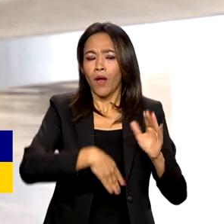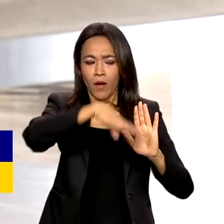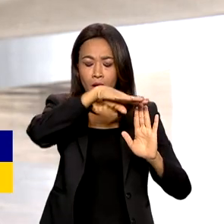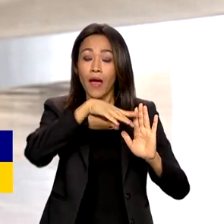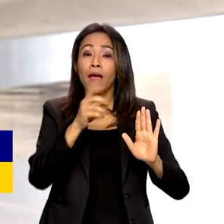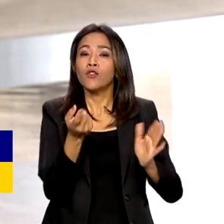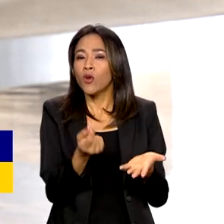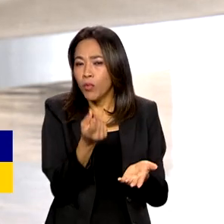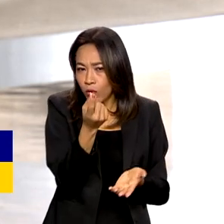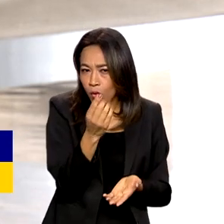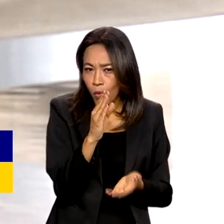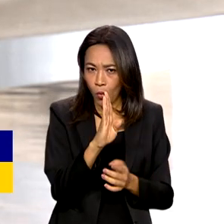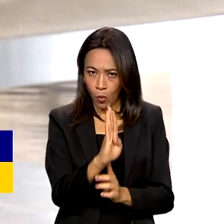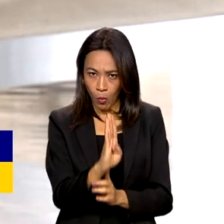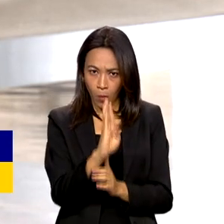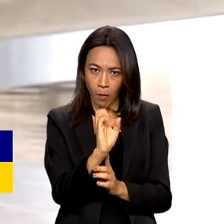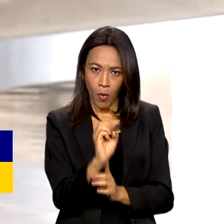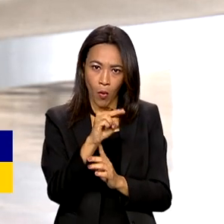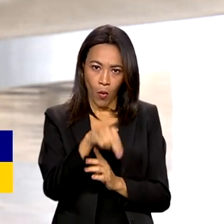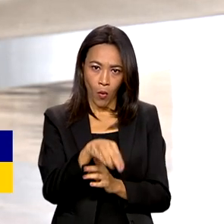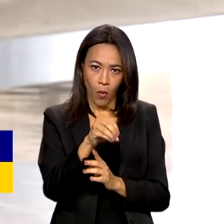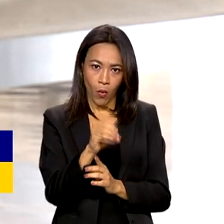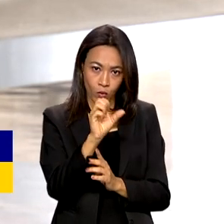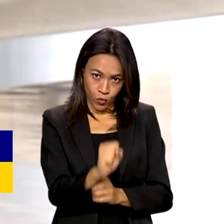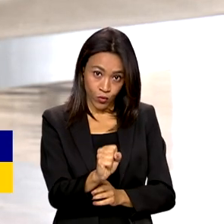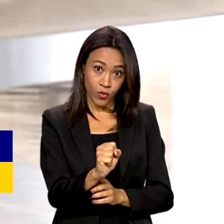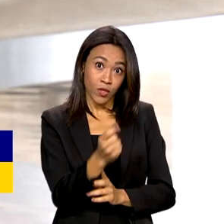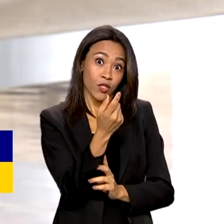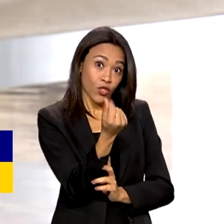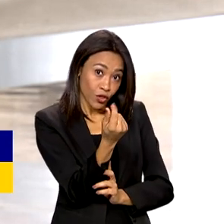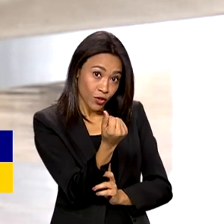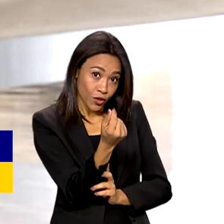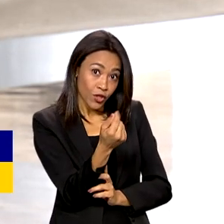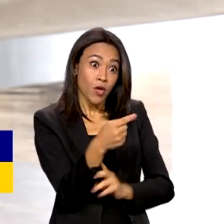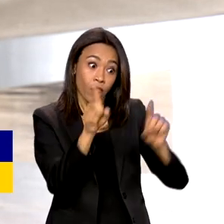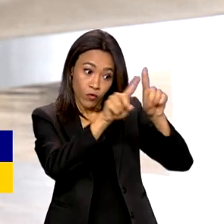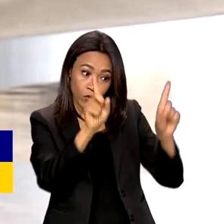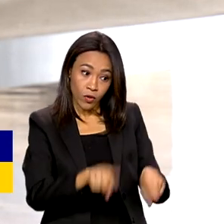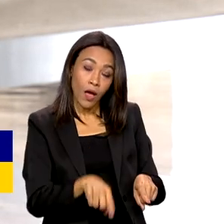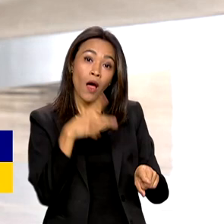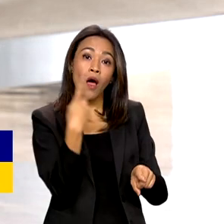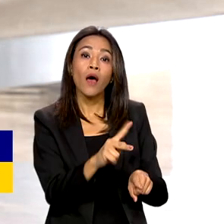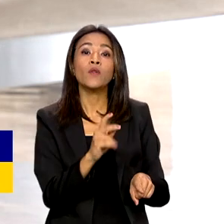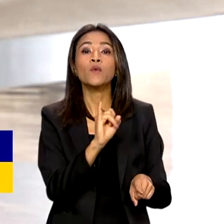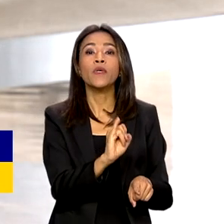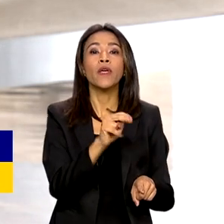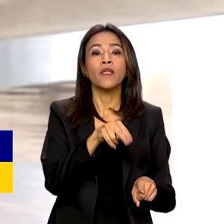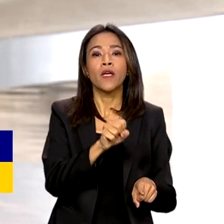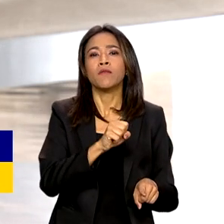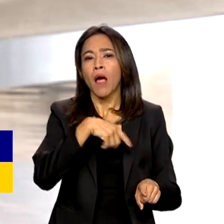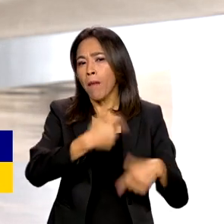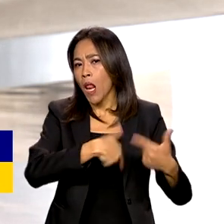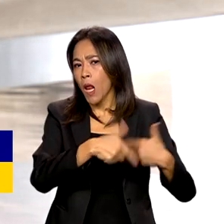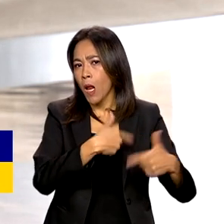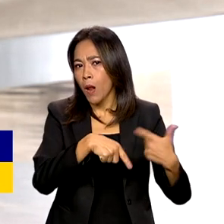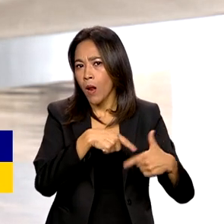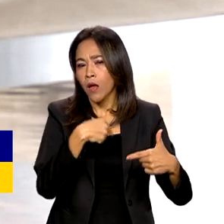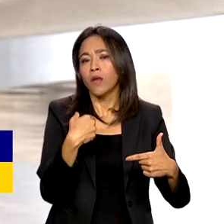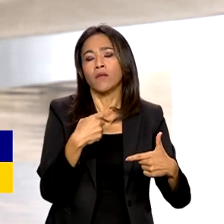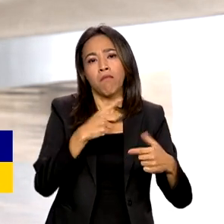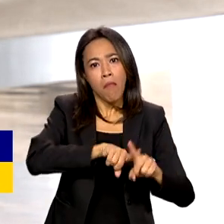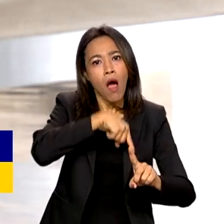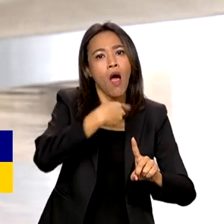produtividade será pago aos funcionários para trabalharem além da jornada habitual, da jornada regular,